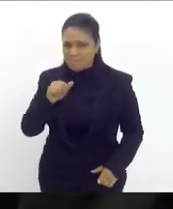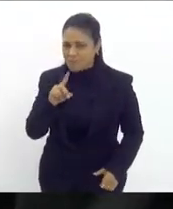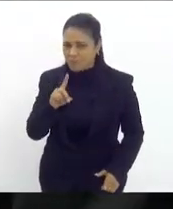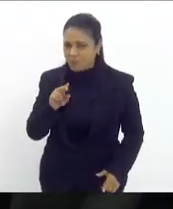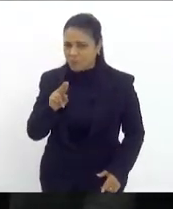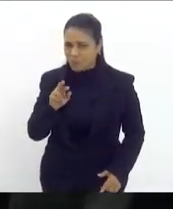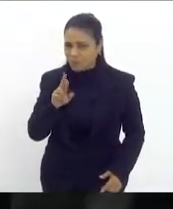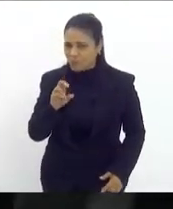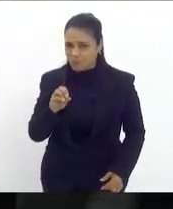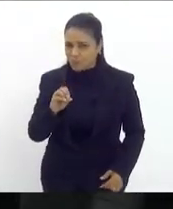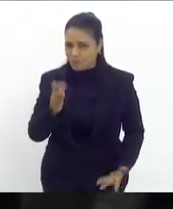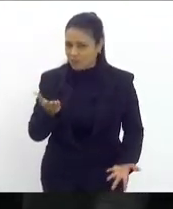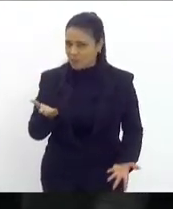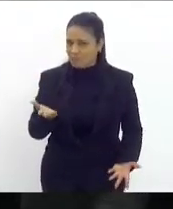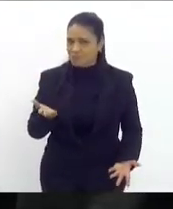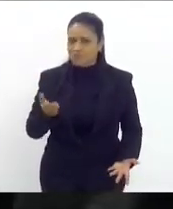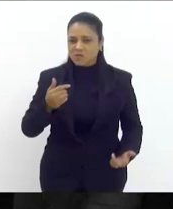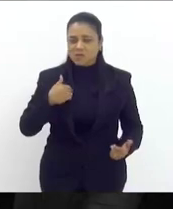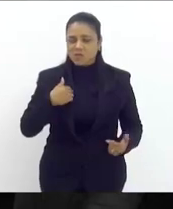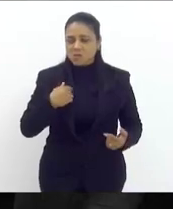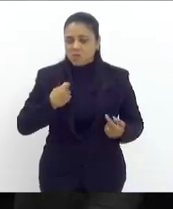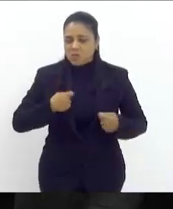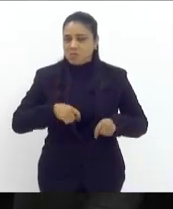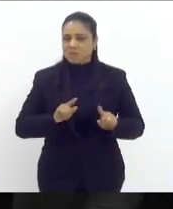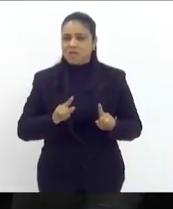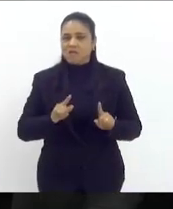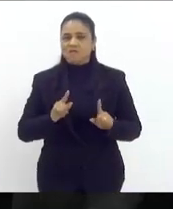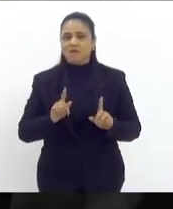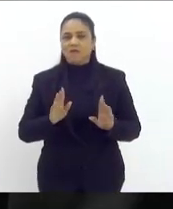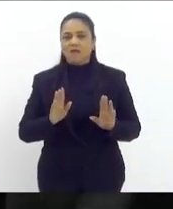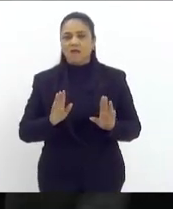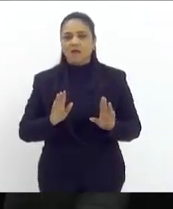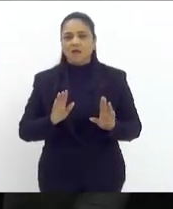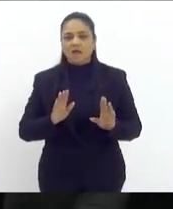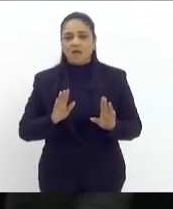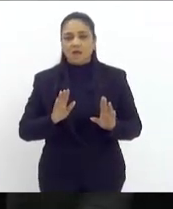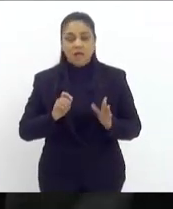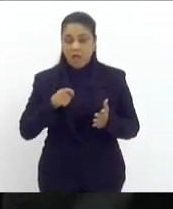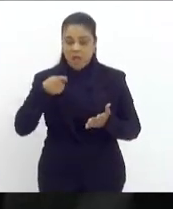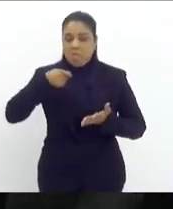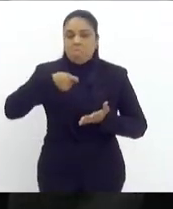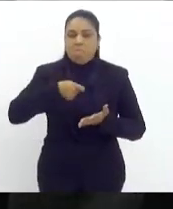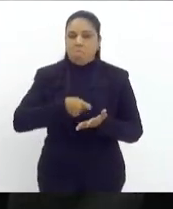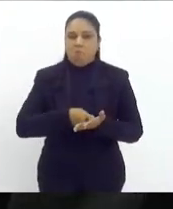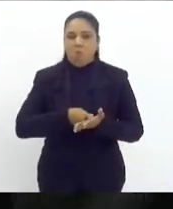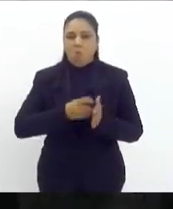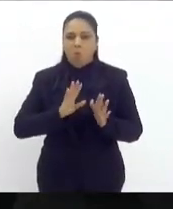não estou dizendo que o presidente precisava tomar medidas impositoras e